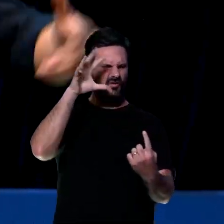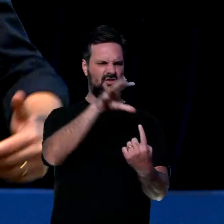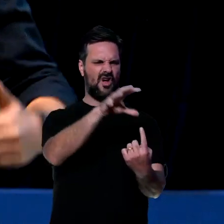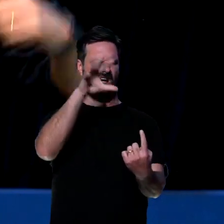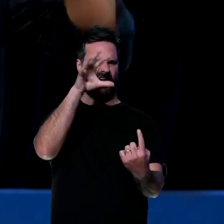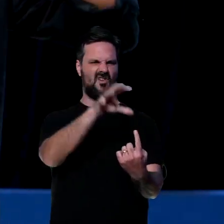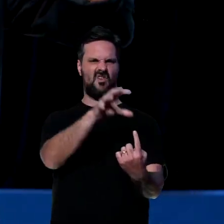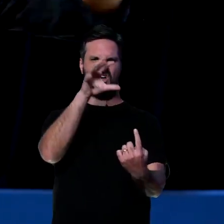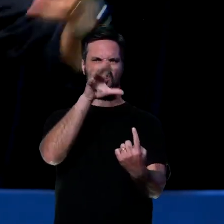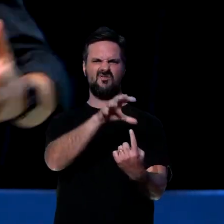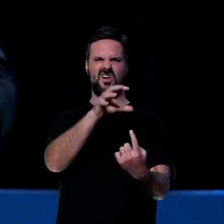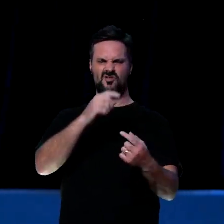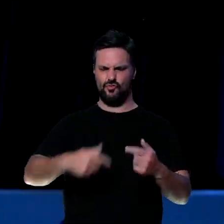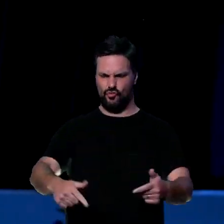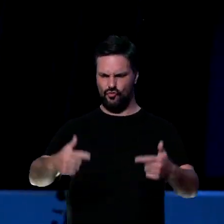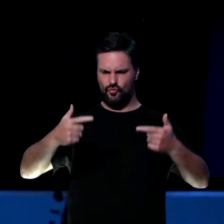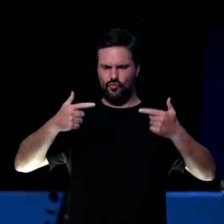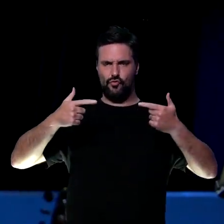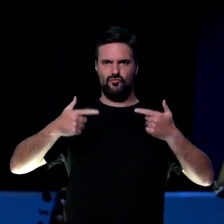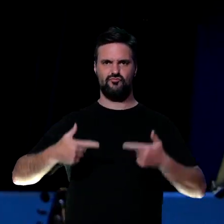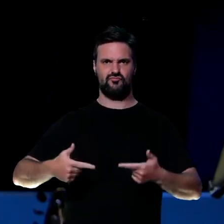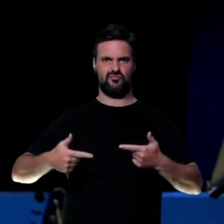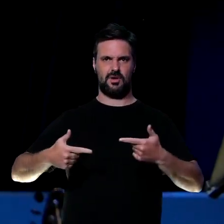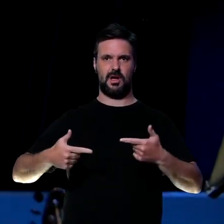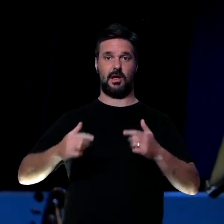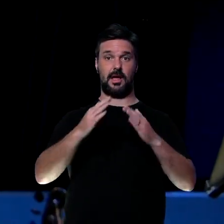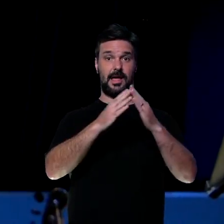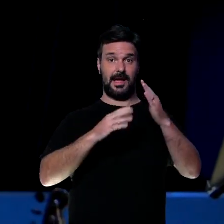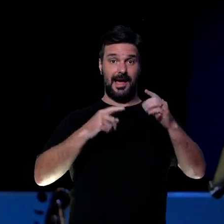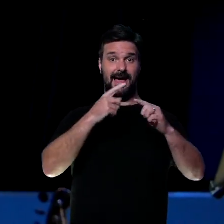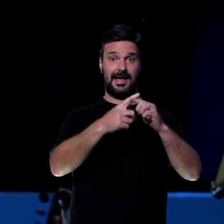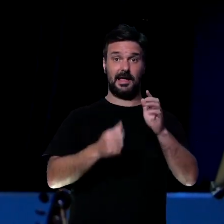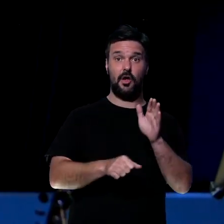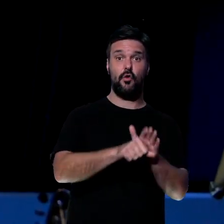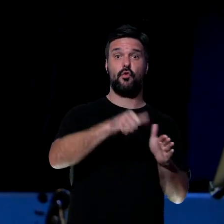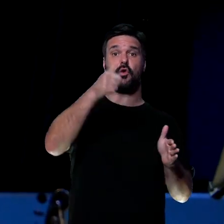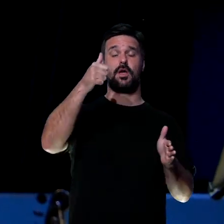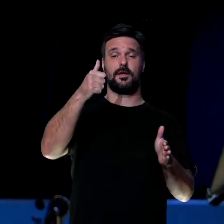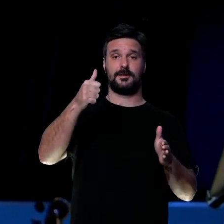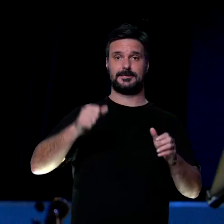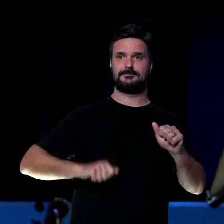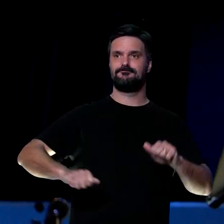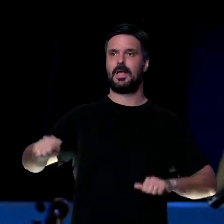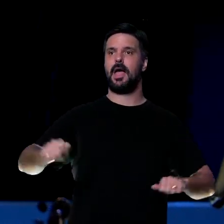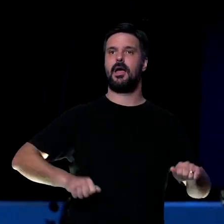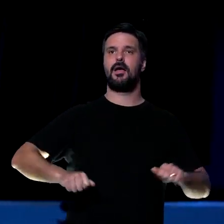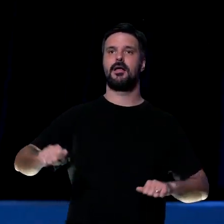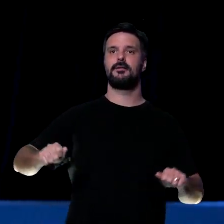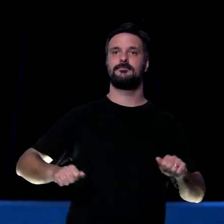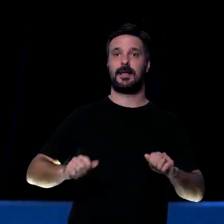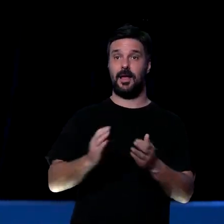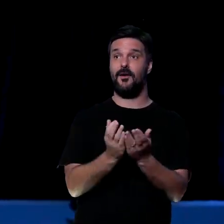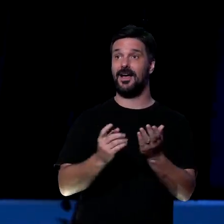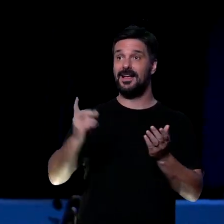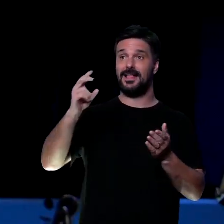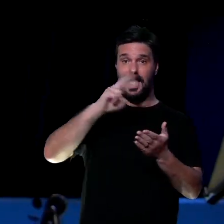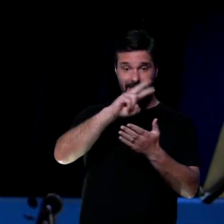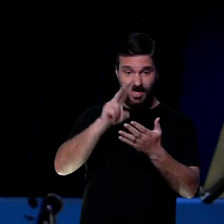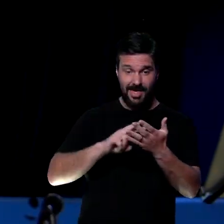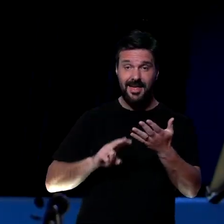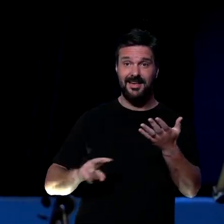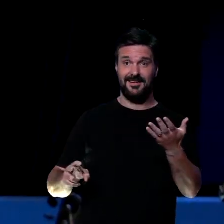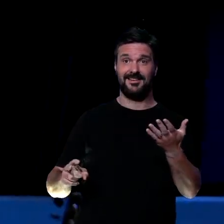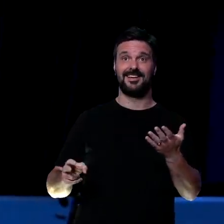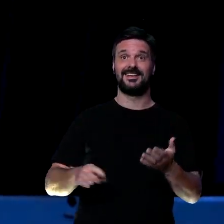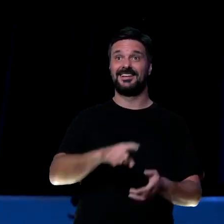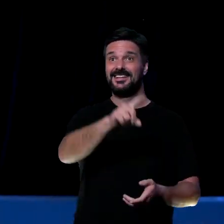perseguição, os enfrentamentos mesmo da igreja primitiva. Quem já leu o livro de Atos inteiro aqui, já leu? Quem já leu? Muito bem. Se você fosse